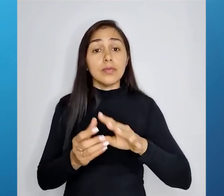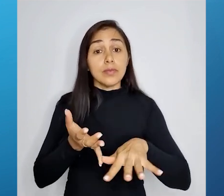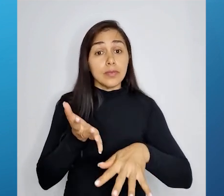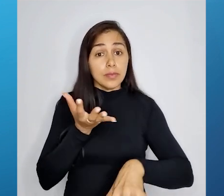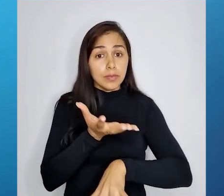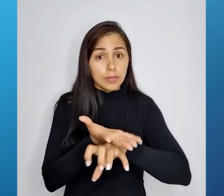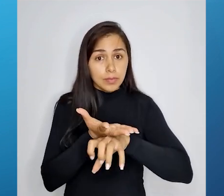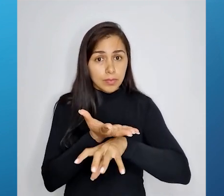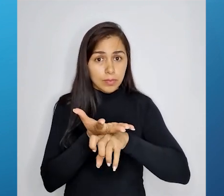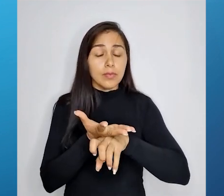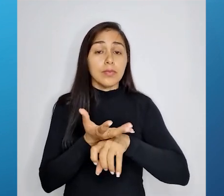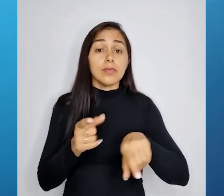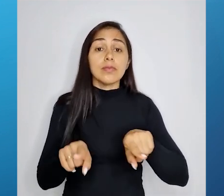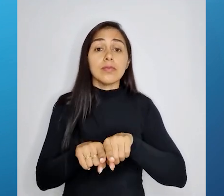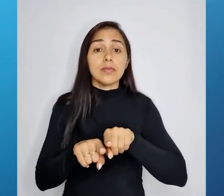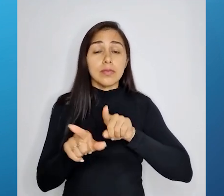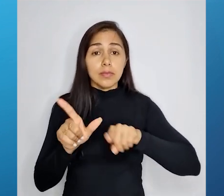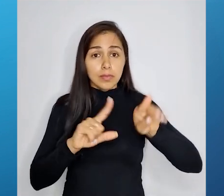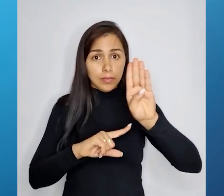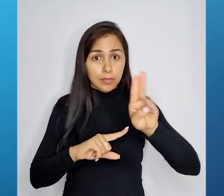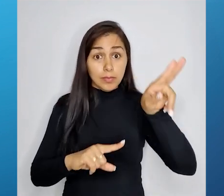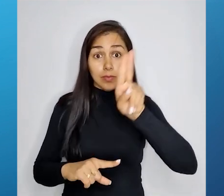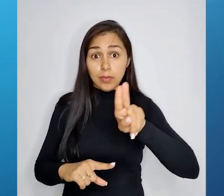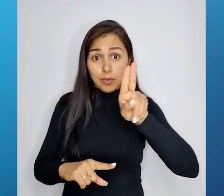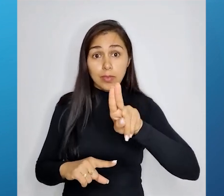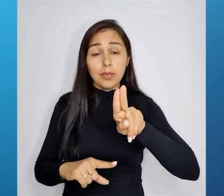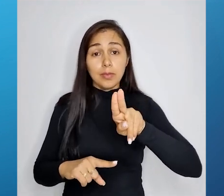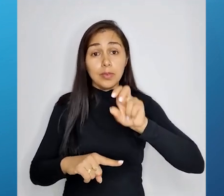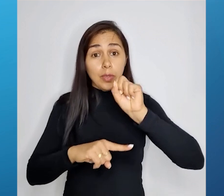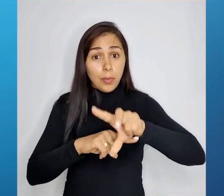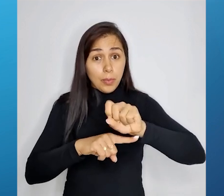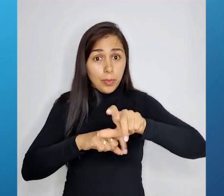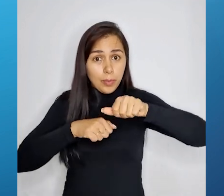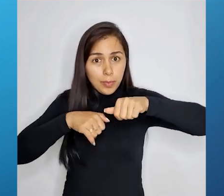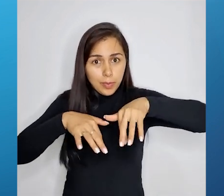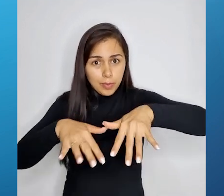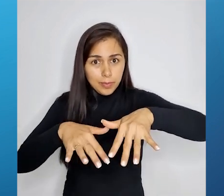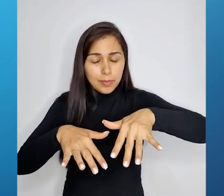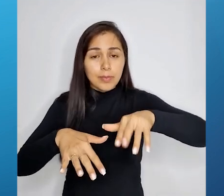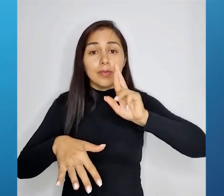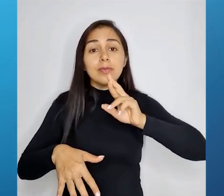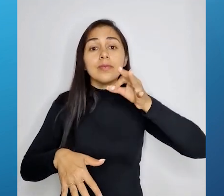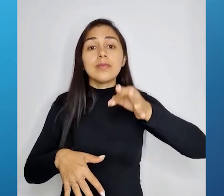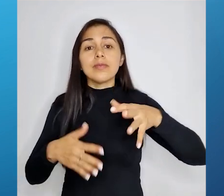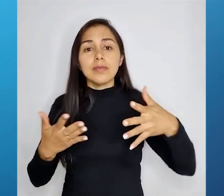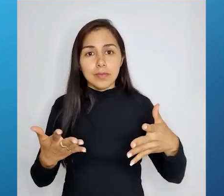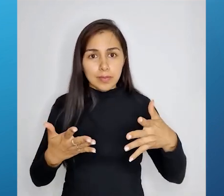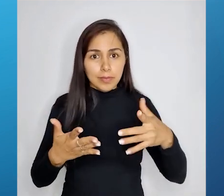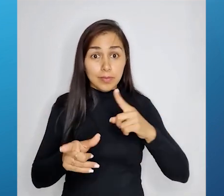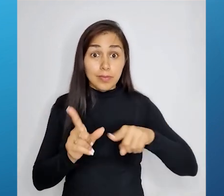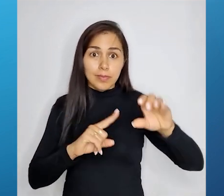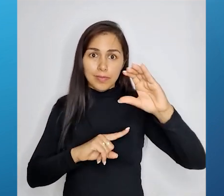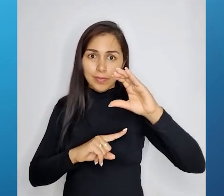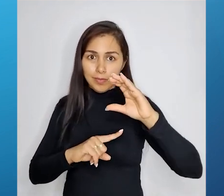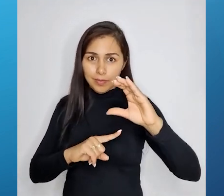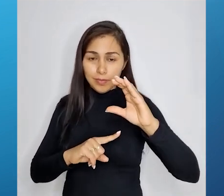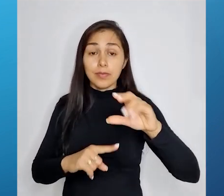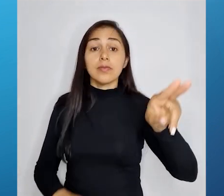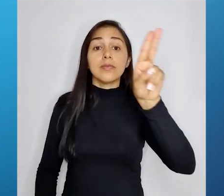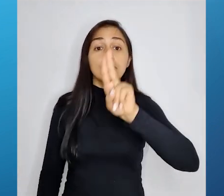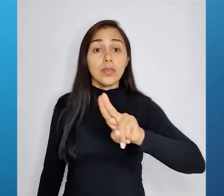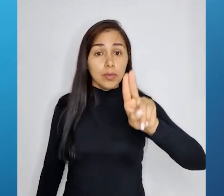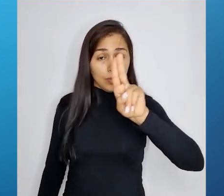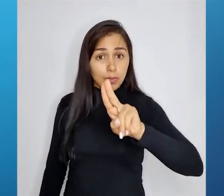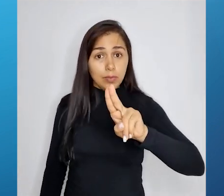e drenagem? Ou letra C. A utilização de insumos agrícolas como pesticida? Qual é a nossa resposta correta? Letra C.